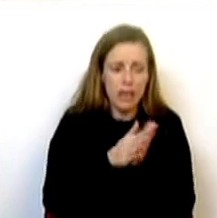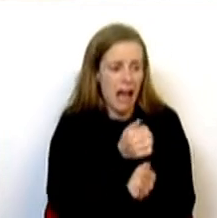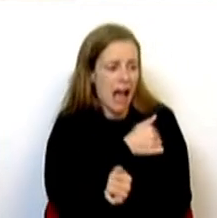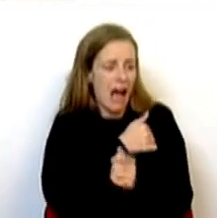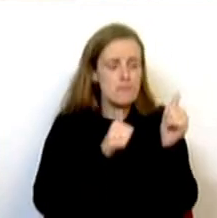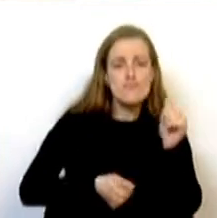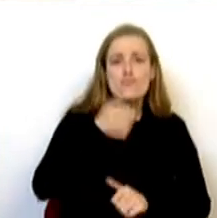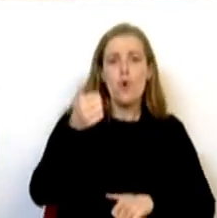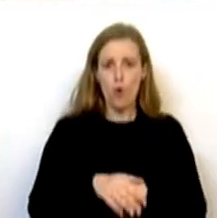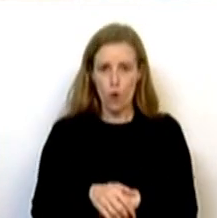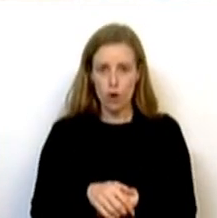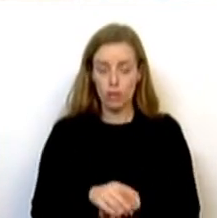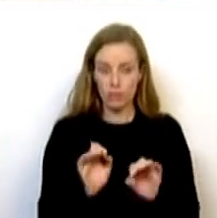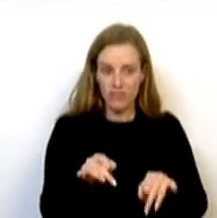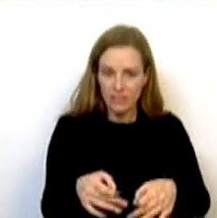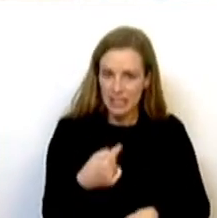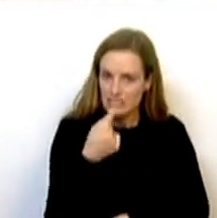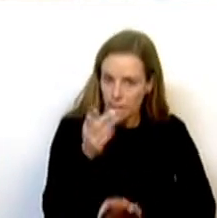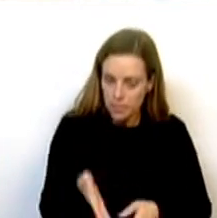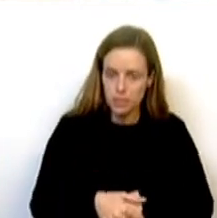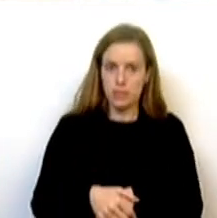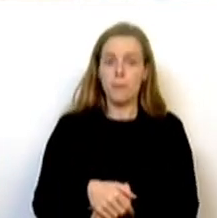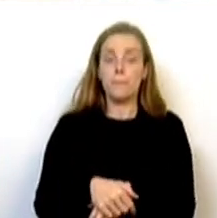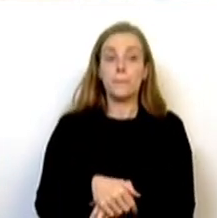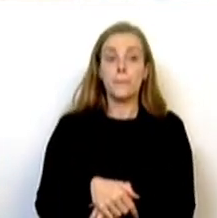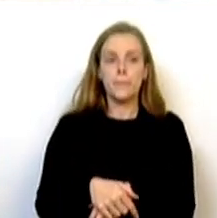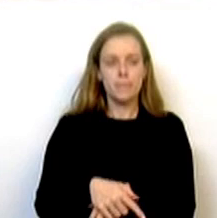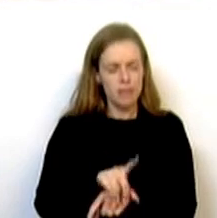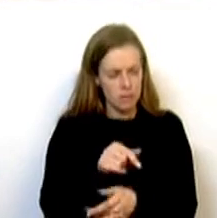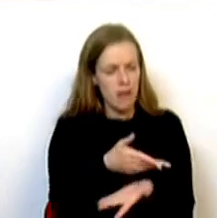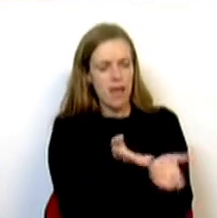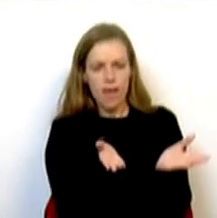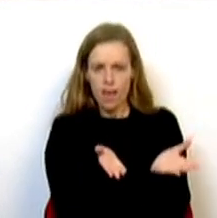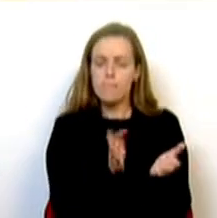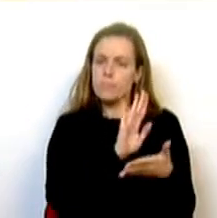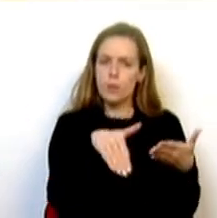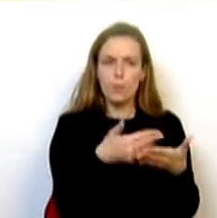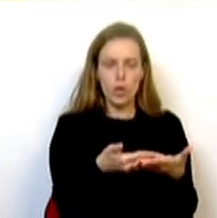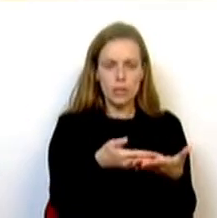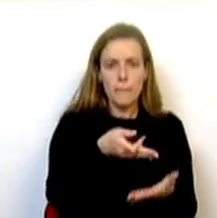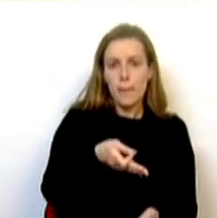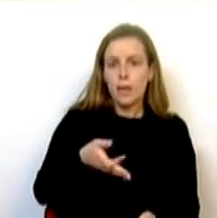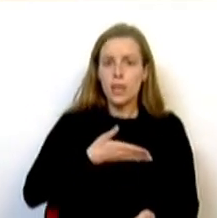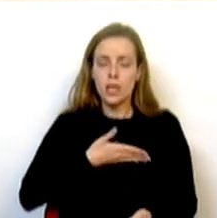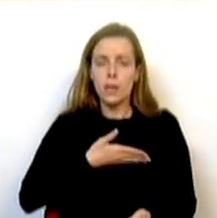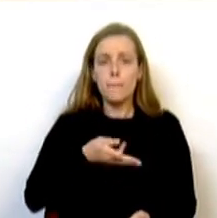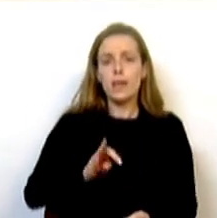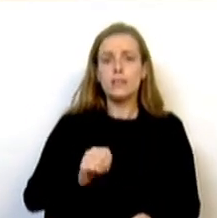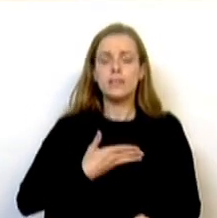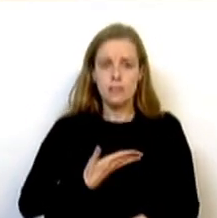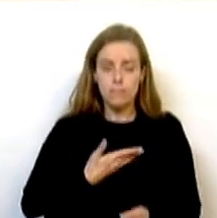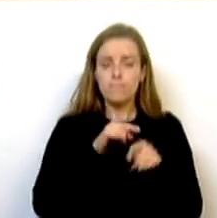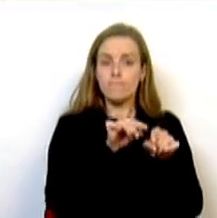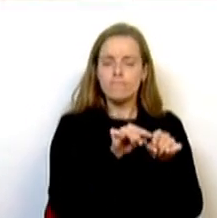Por fim, é preciso dizer, e também está em algumas das propostas do PPD-PSD, uma terceira